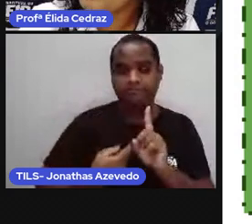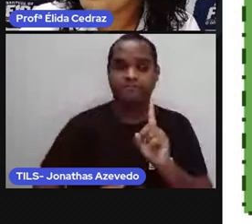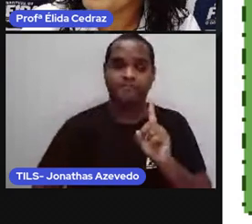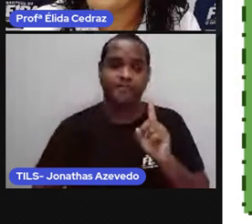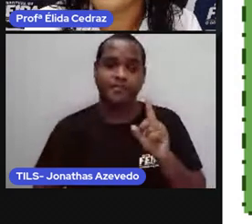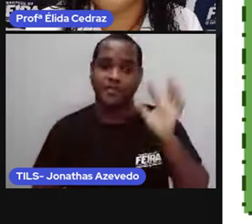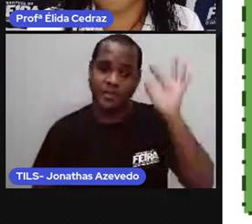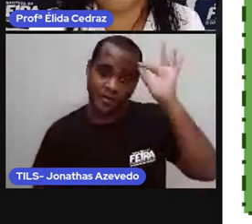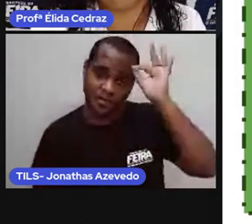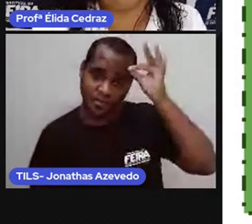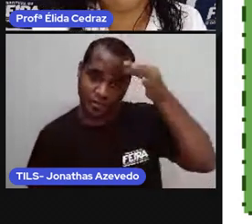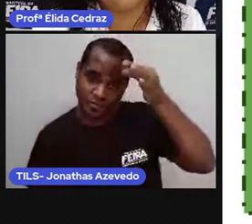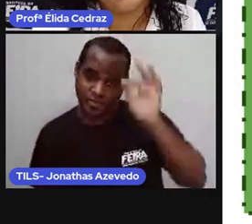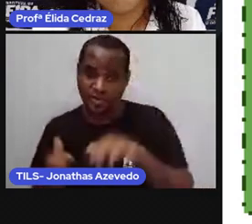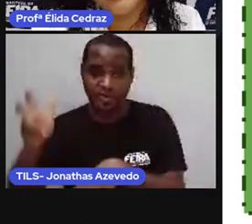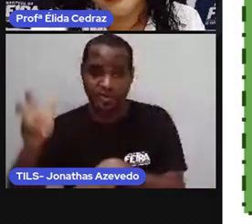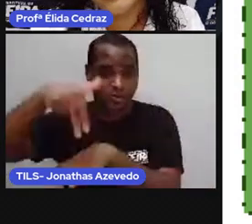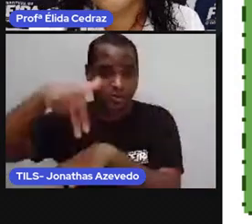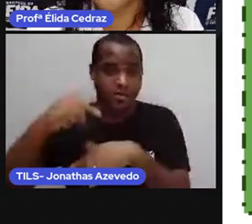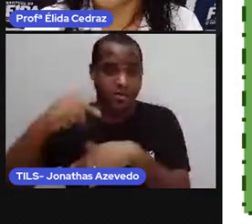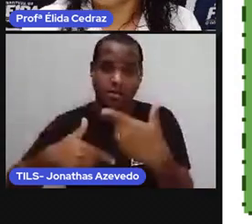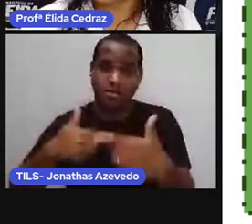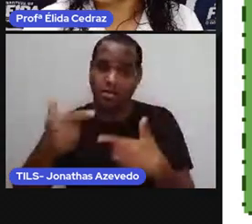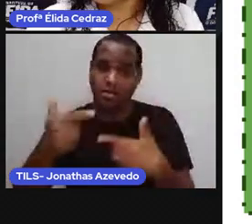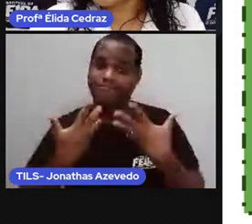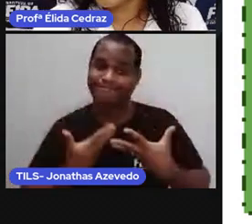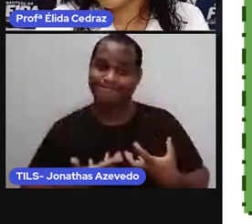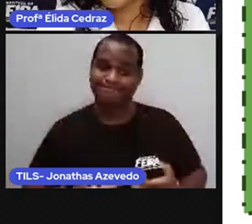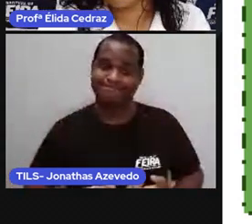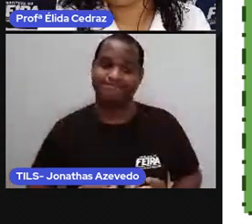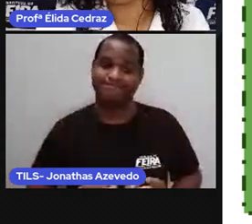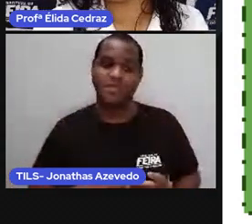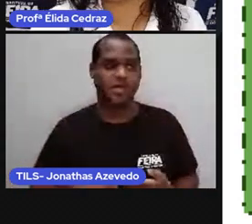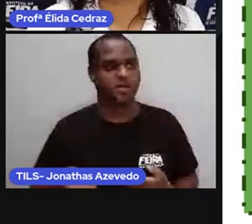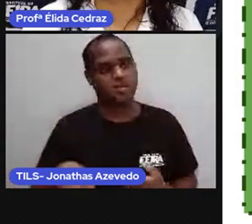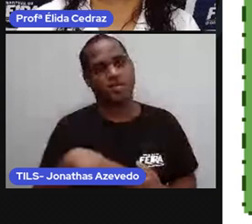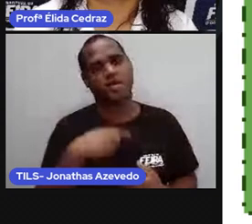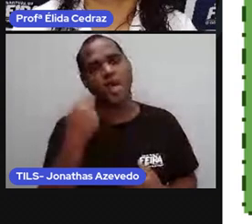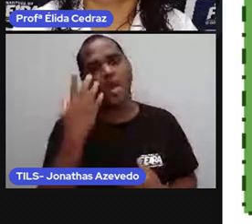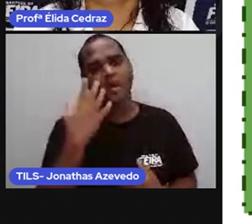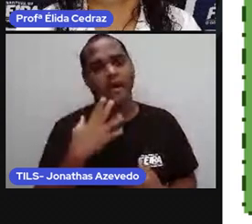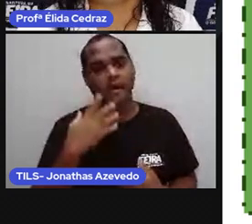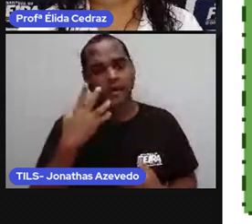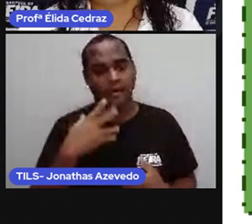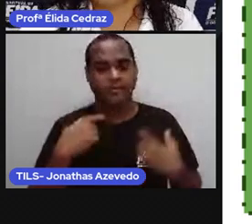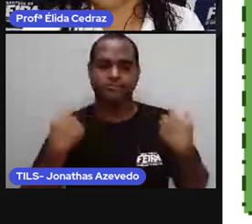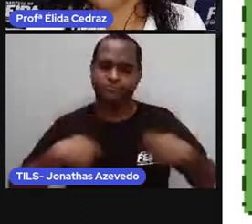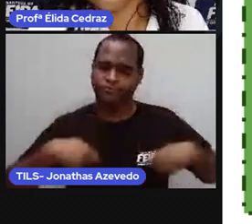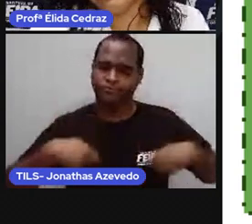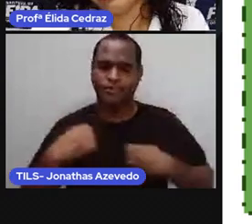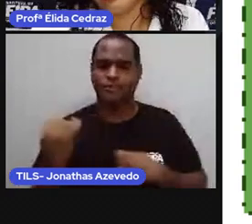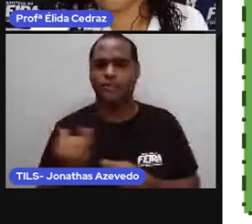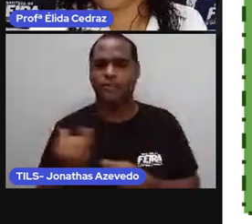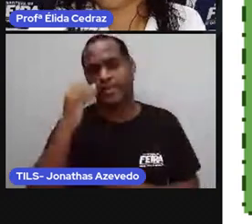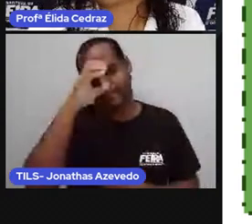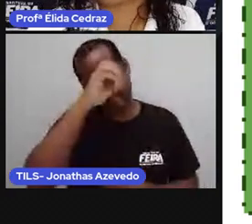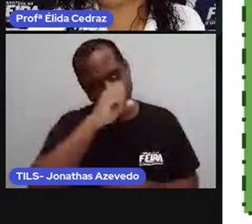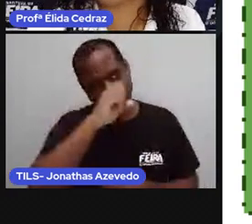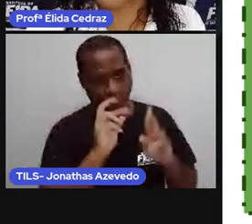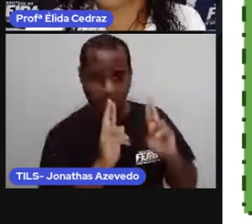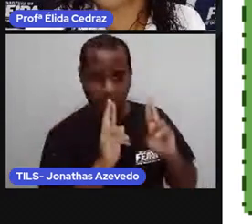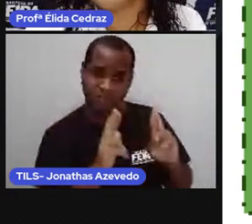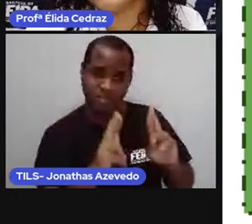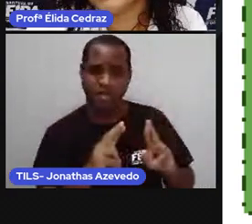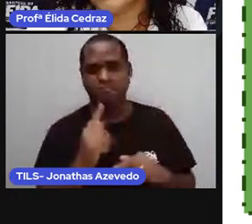para um adulto que está em pé vindo do trabalho. A gente, quando é criança, a gente precisa aprender a respeitar os mais